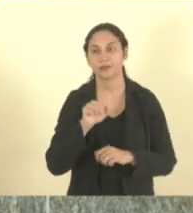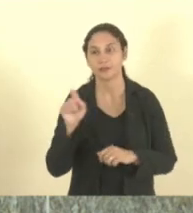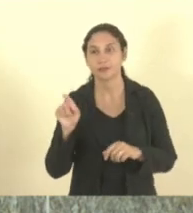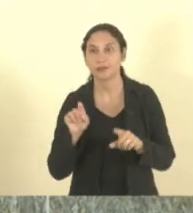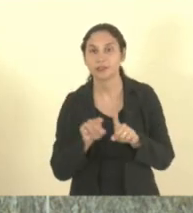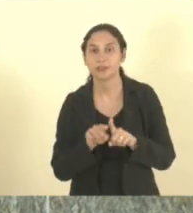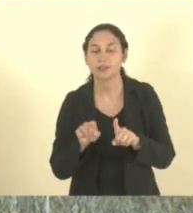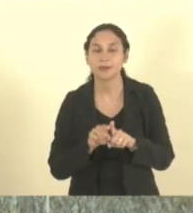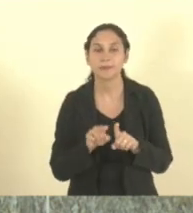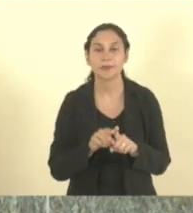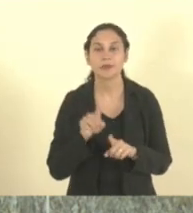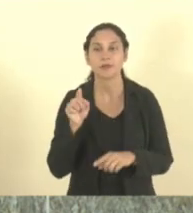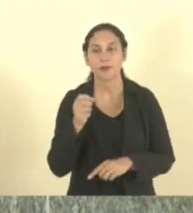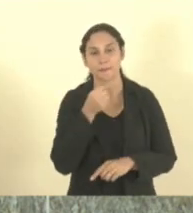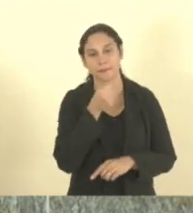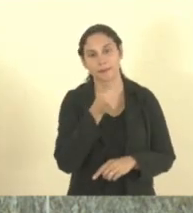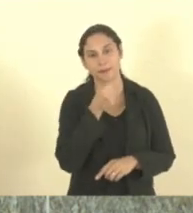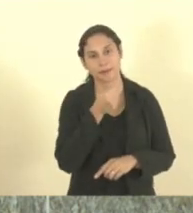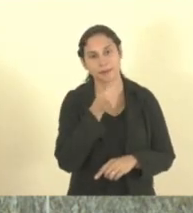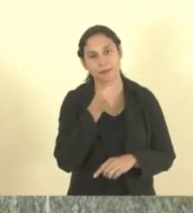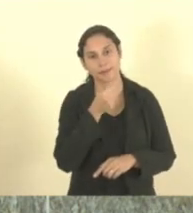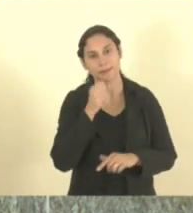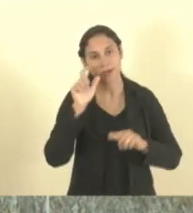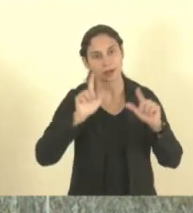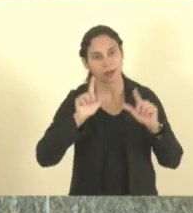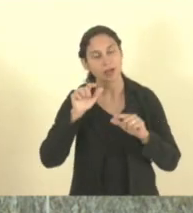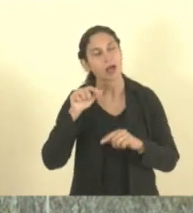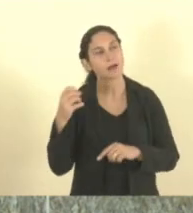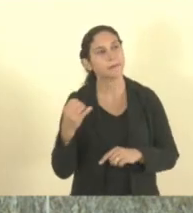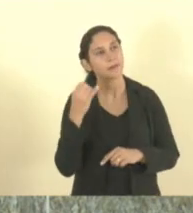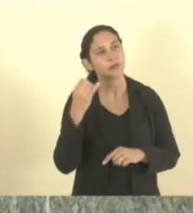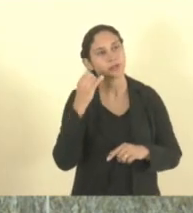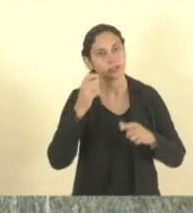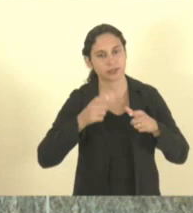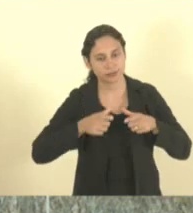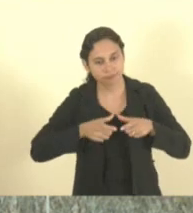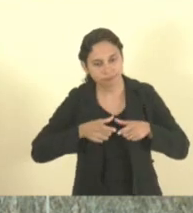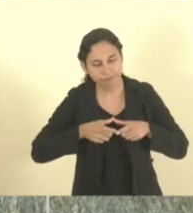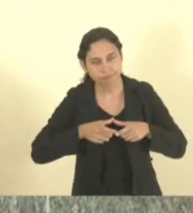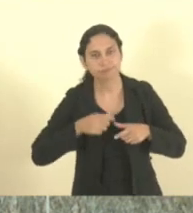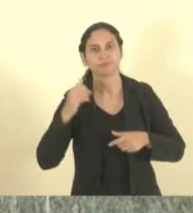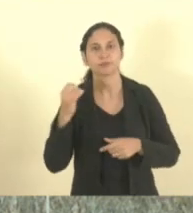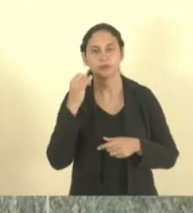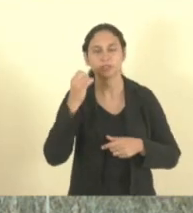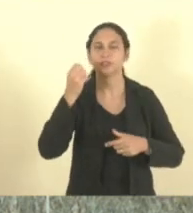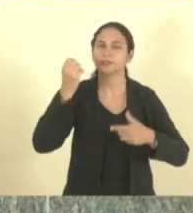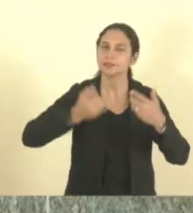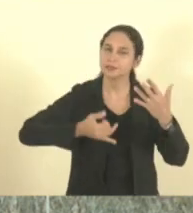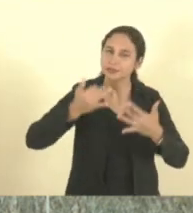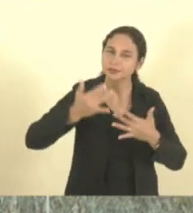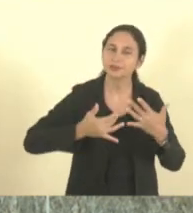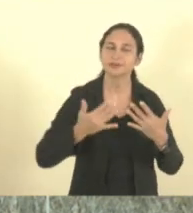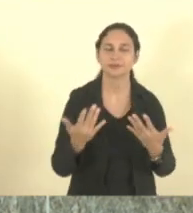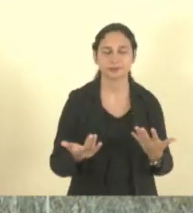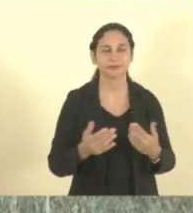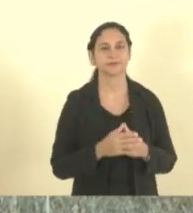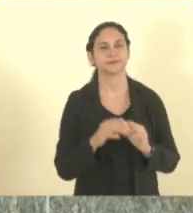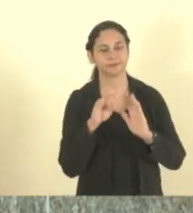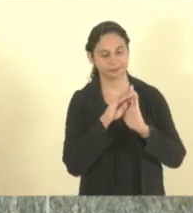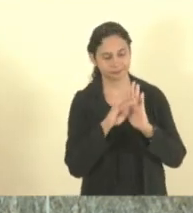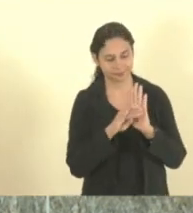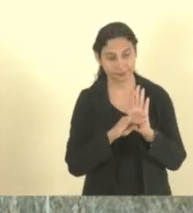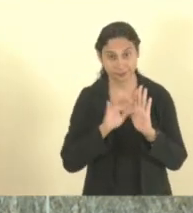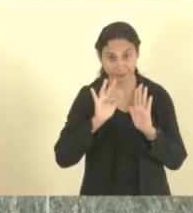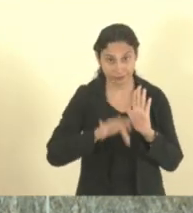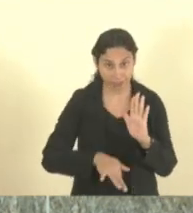dar uma entrevista falando da importância da medalha na TV Assembleia agora aqui também ao final. Nada mais havendo a